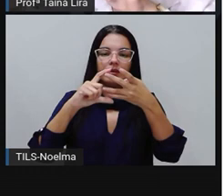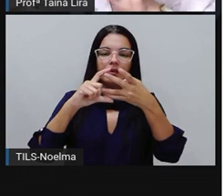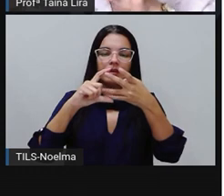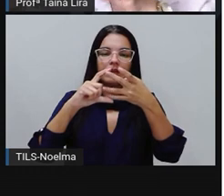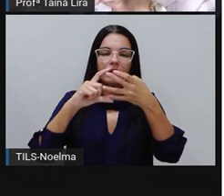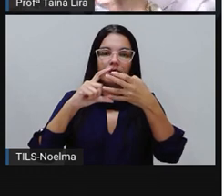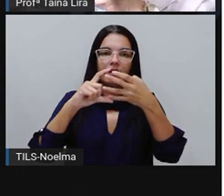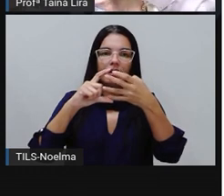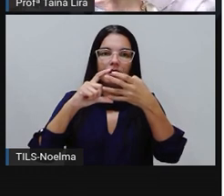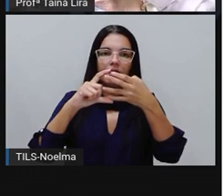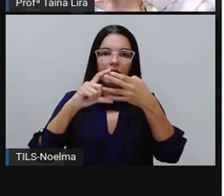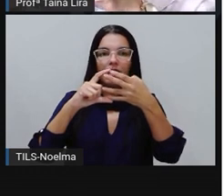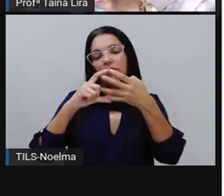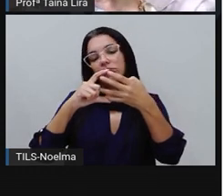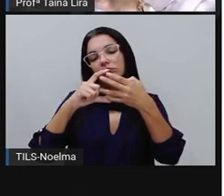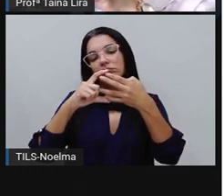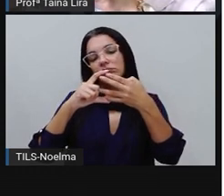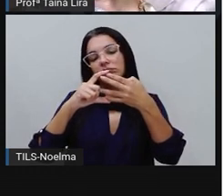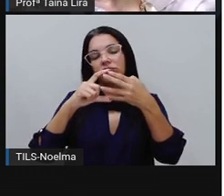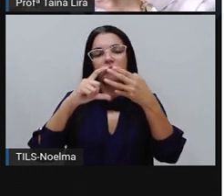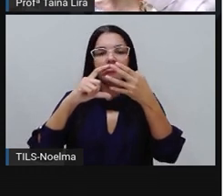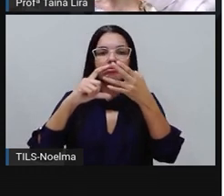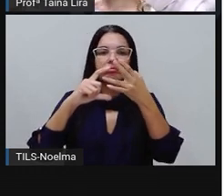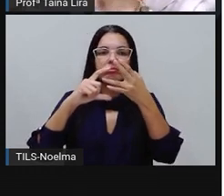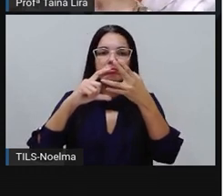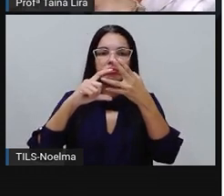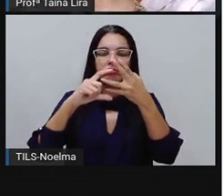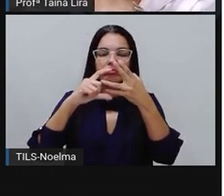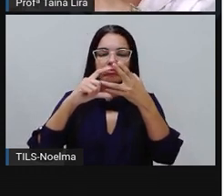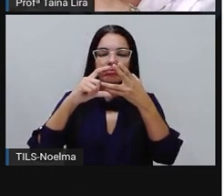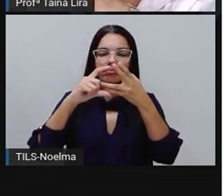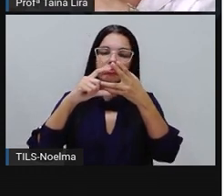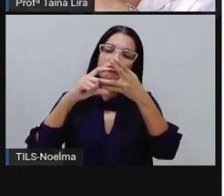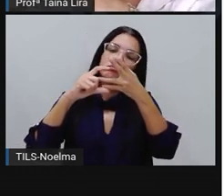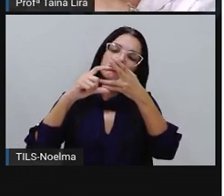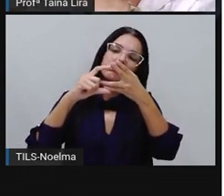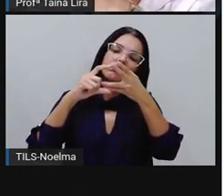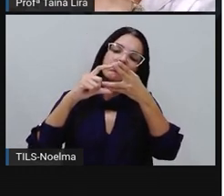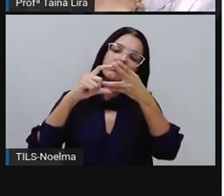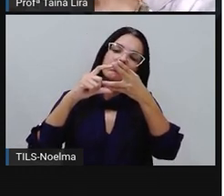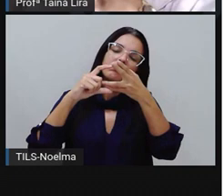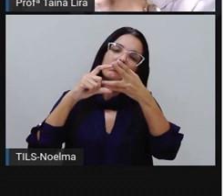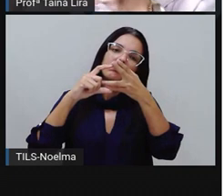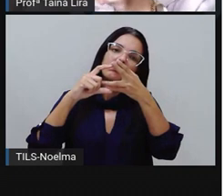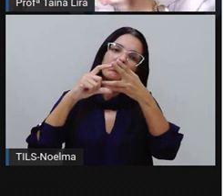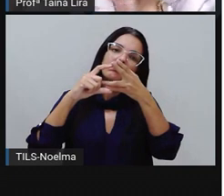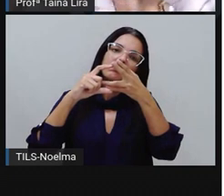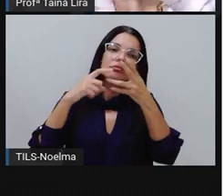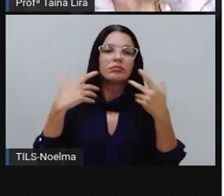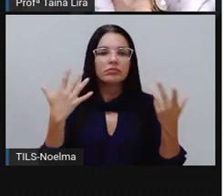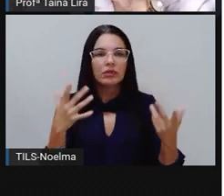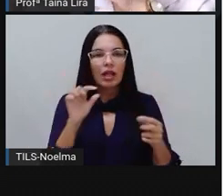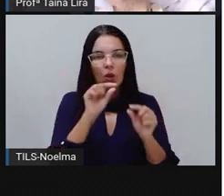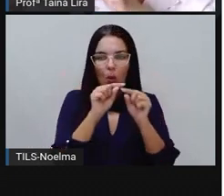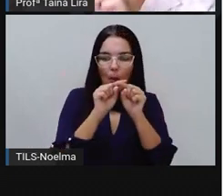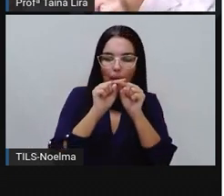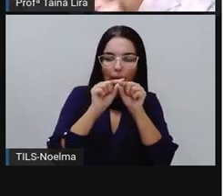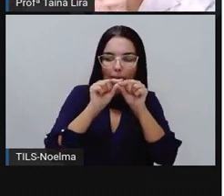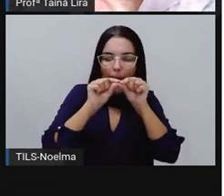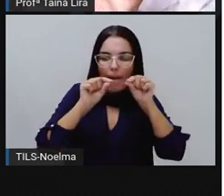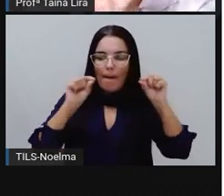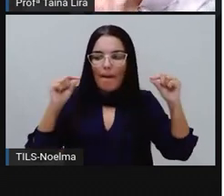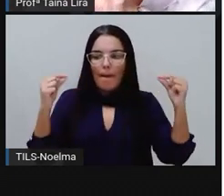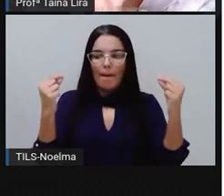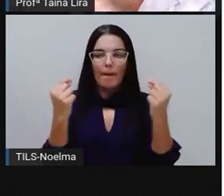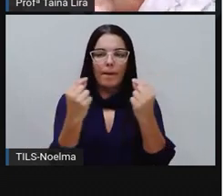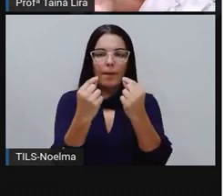xícara, Então, eu divido aí mentalmente essa xícara no meio. Eu imagino a linha passando bem aqui no meio, tá?